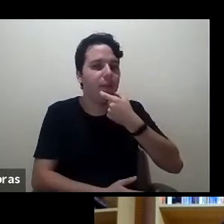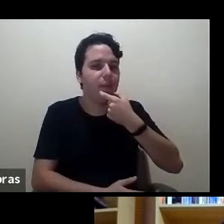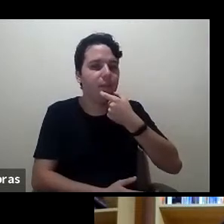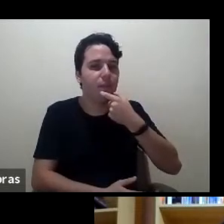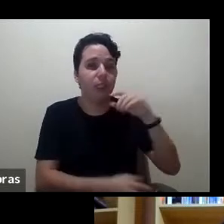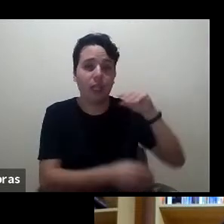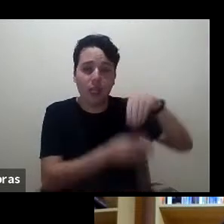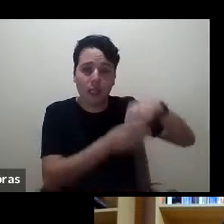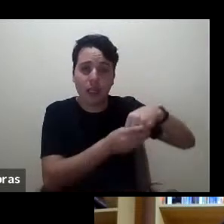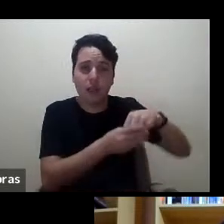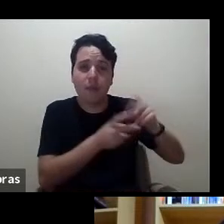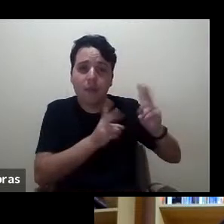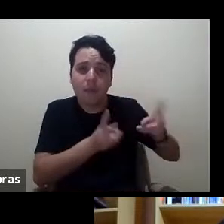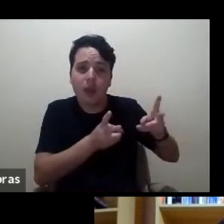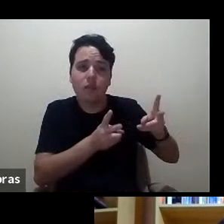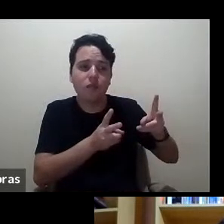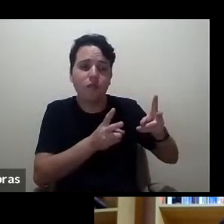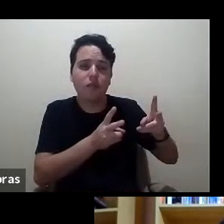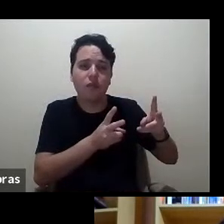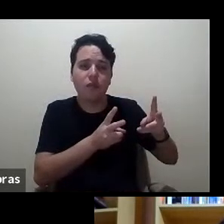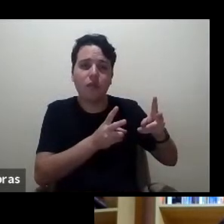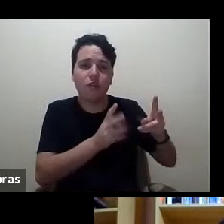mesma coleção que publicou